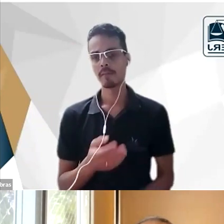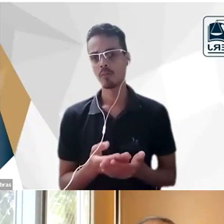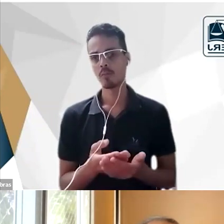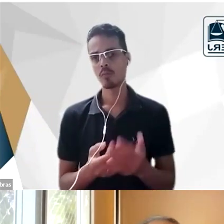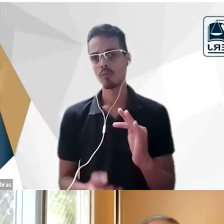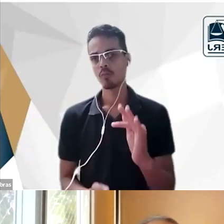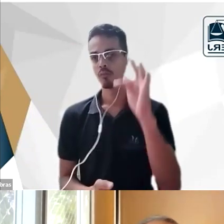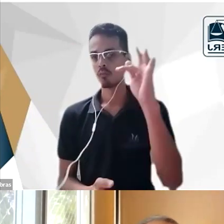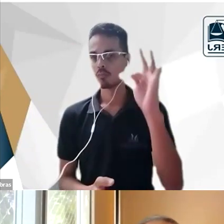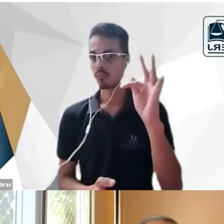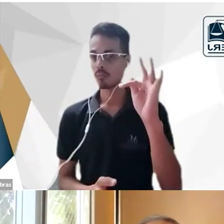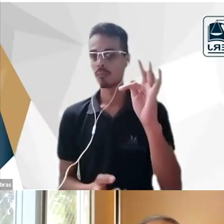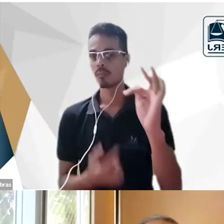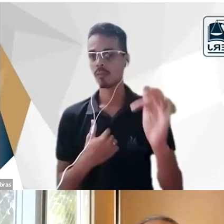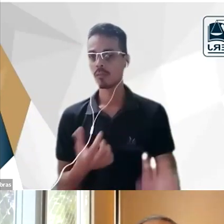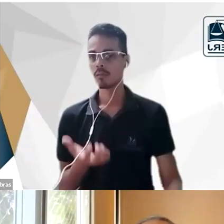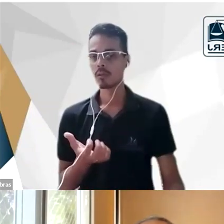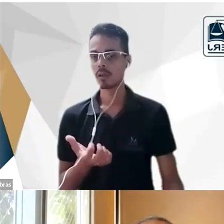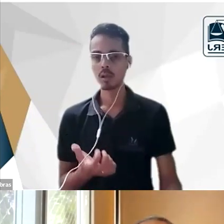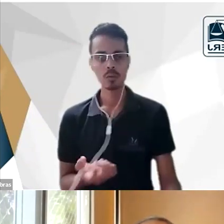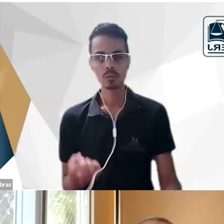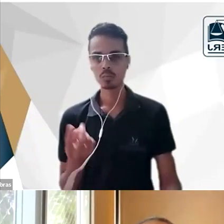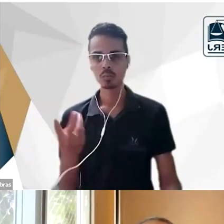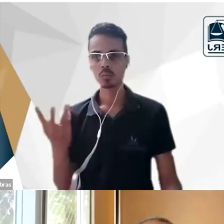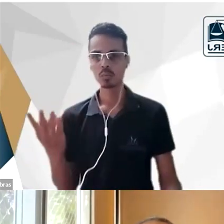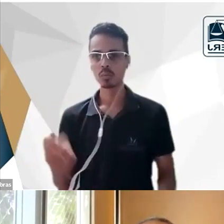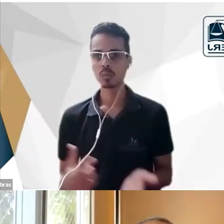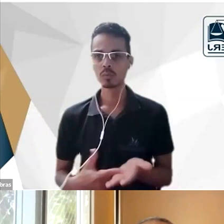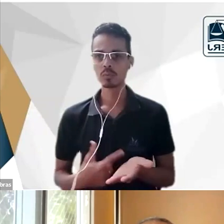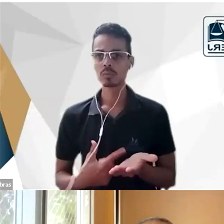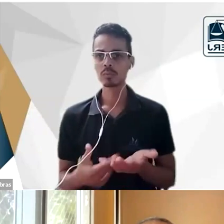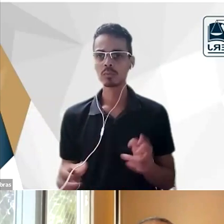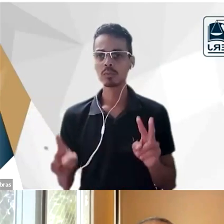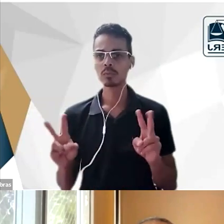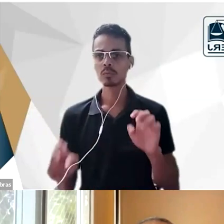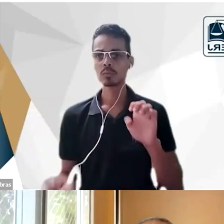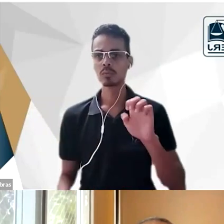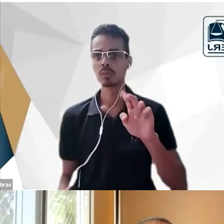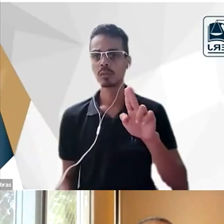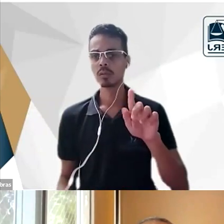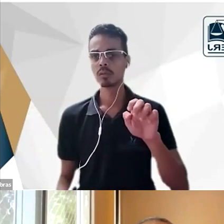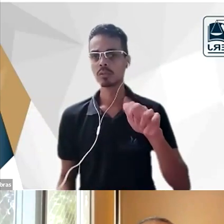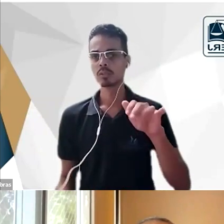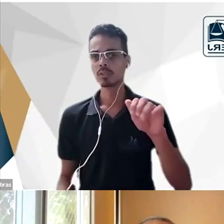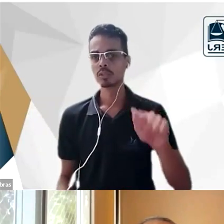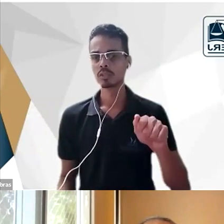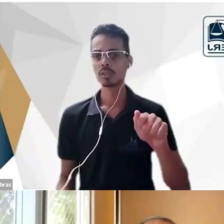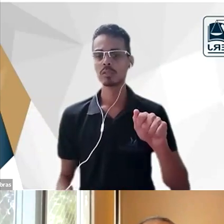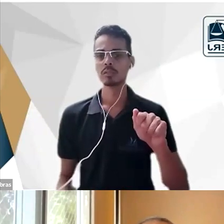o número de livros que tratavam do tema da Eugenia na seção de direito penal